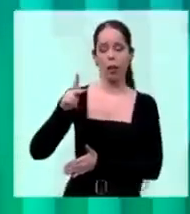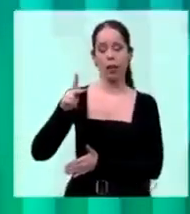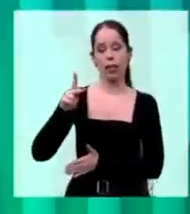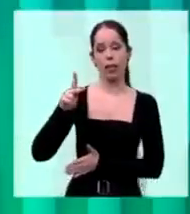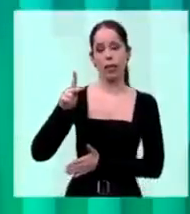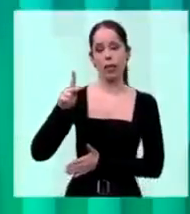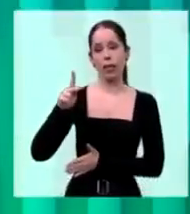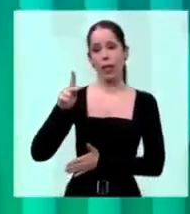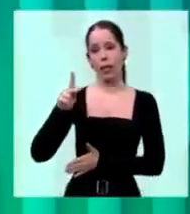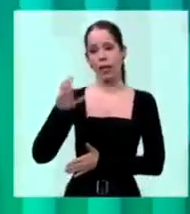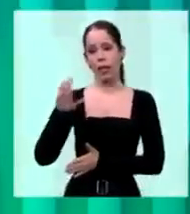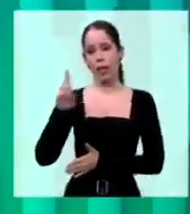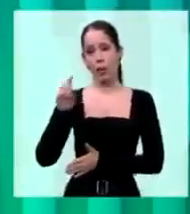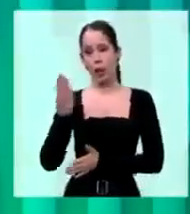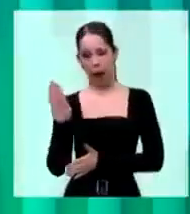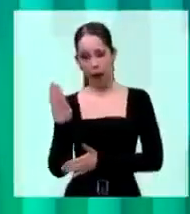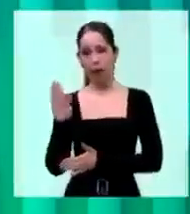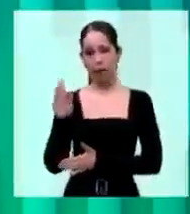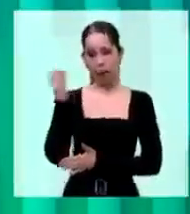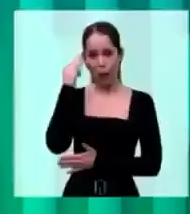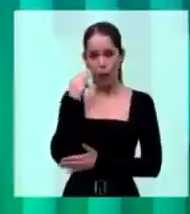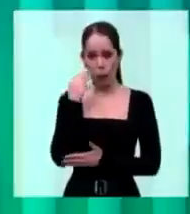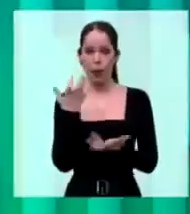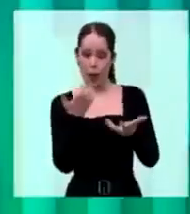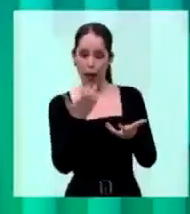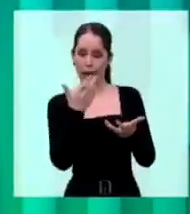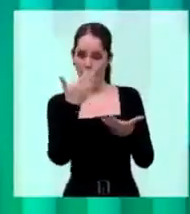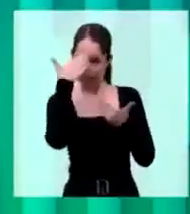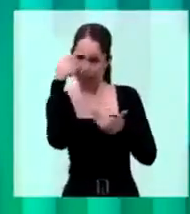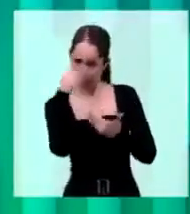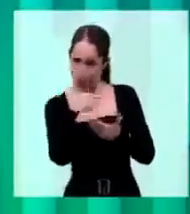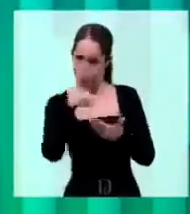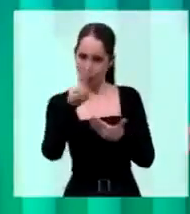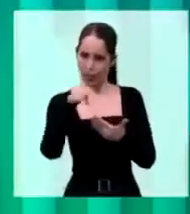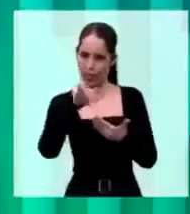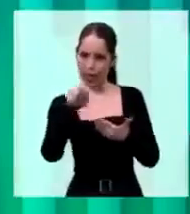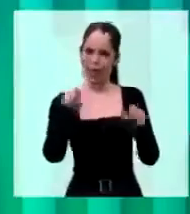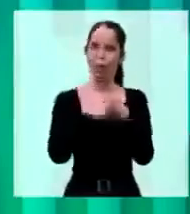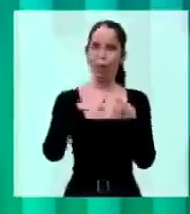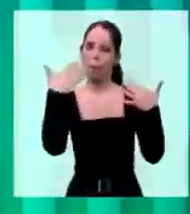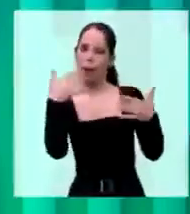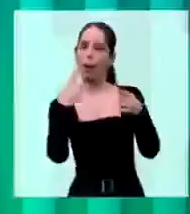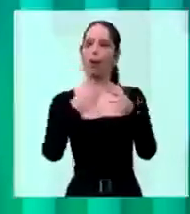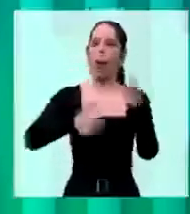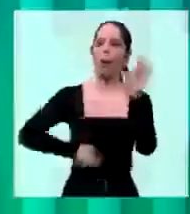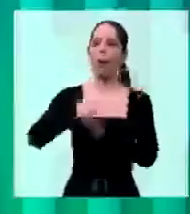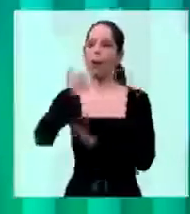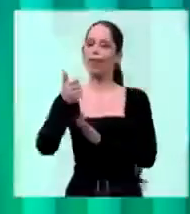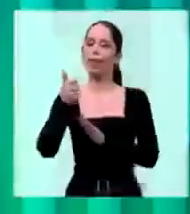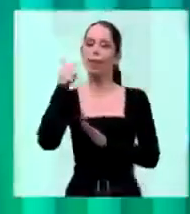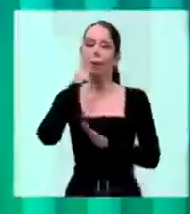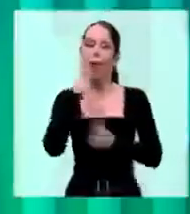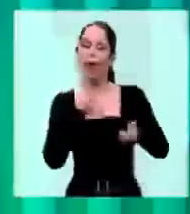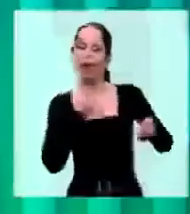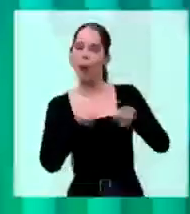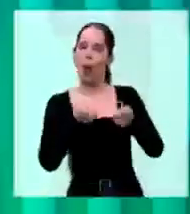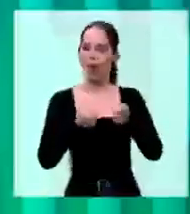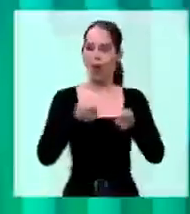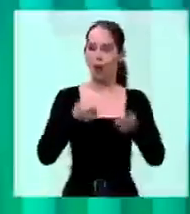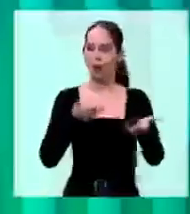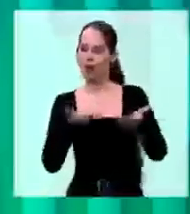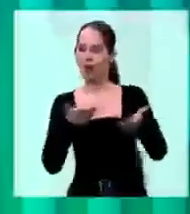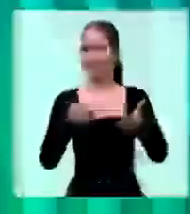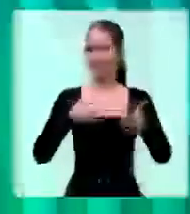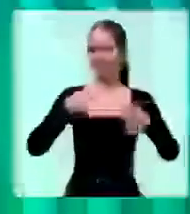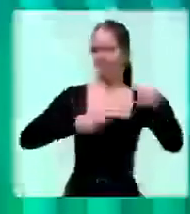Daniela, te parabenizar por seres a primeira mulher que coordena um debate na história da nossa televisão, ao menos que nós nos recordamos. Quero agradecer